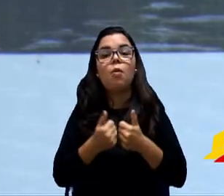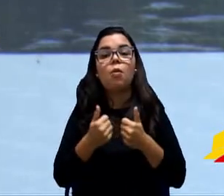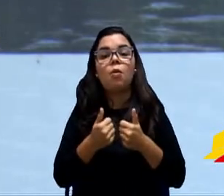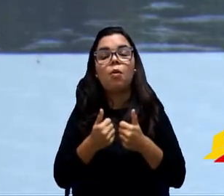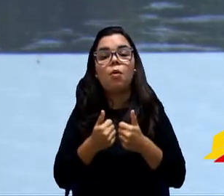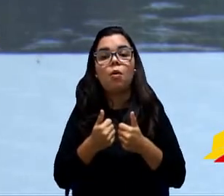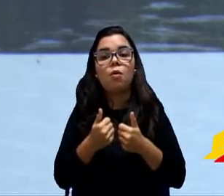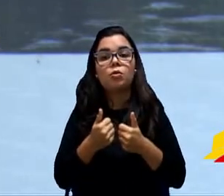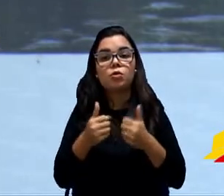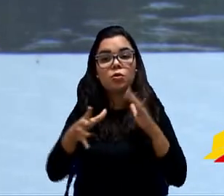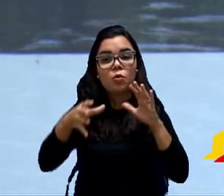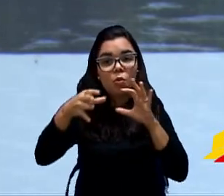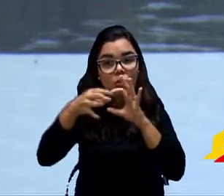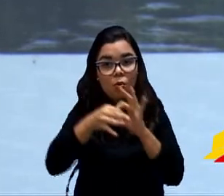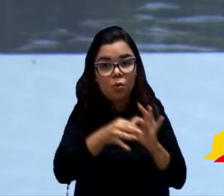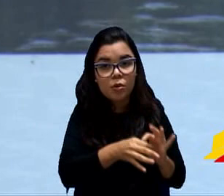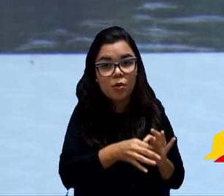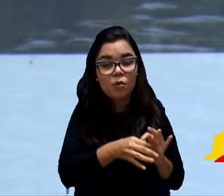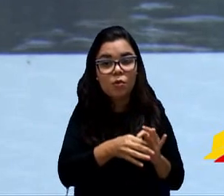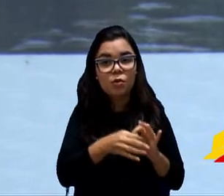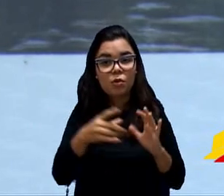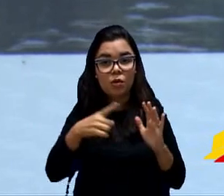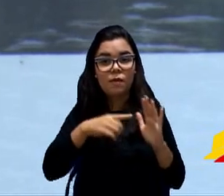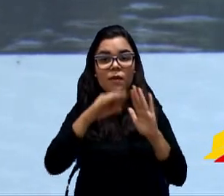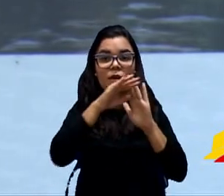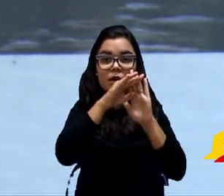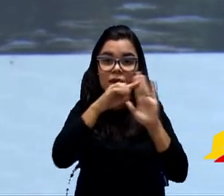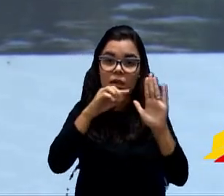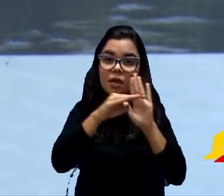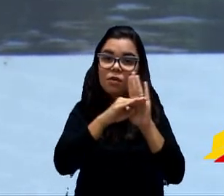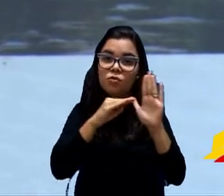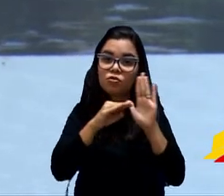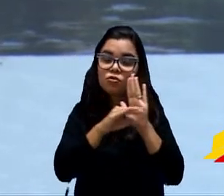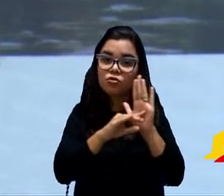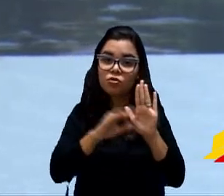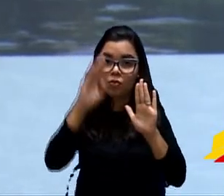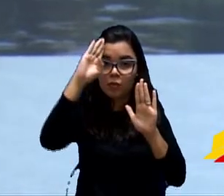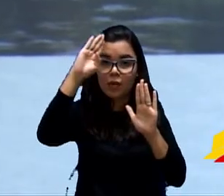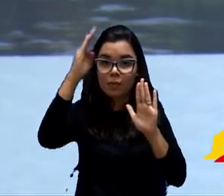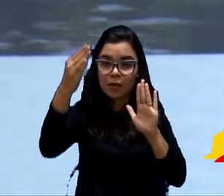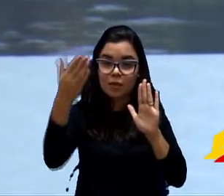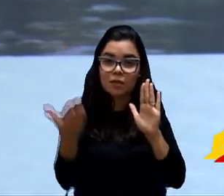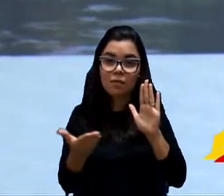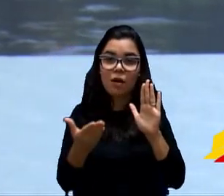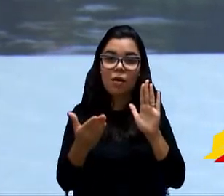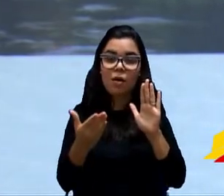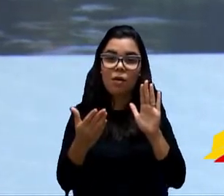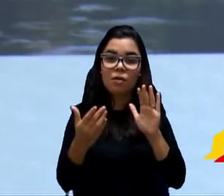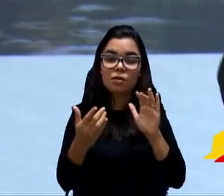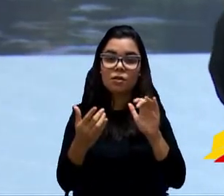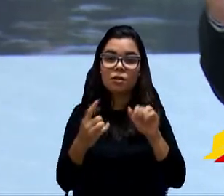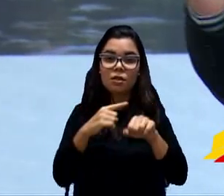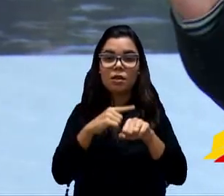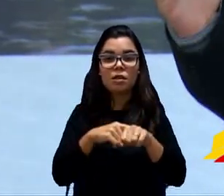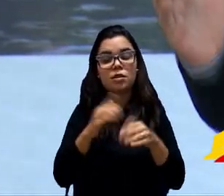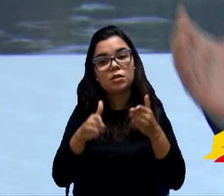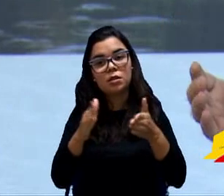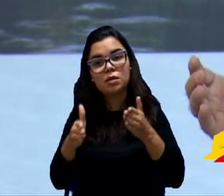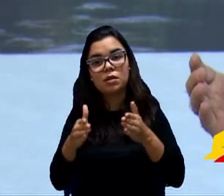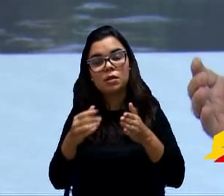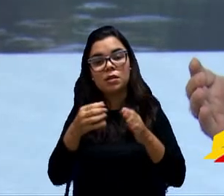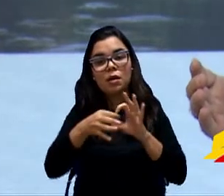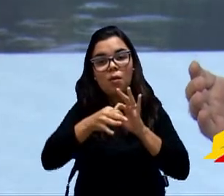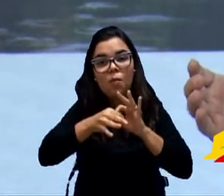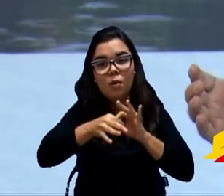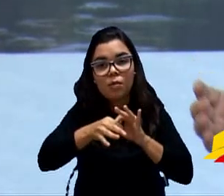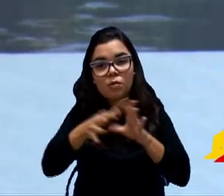da individualização dentro de um critério de agendamento possível, porque está se dando uma autorização autorização